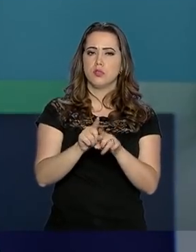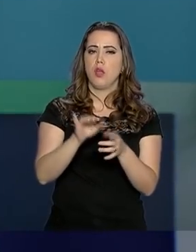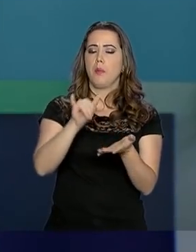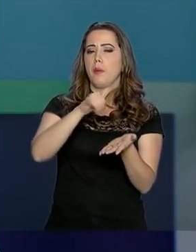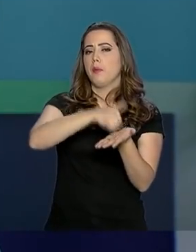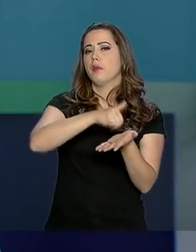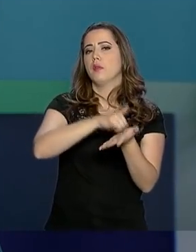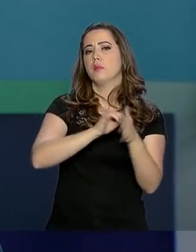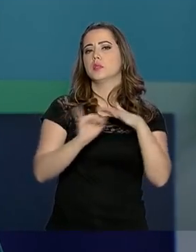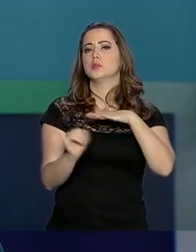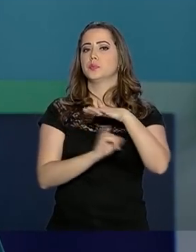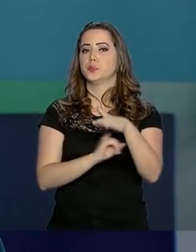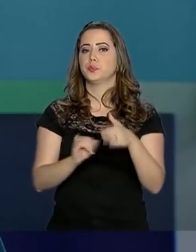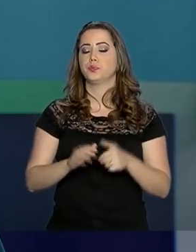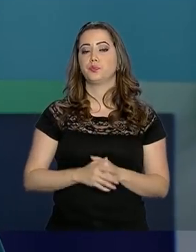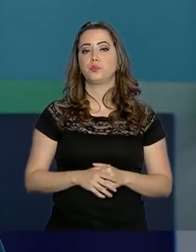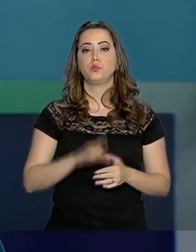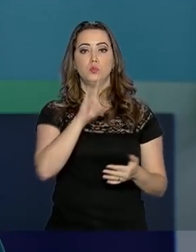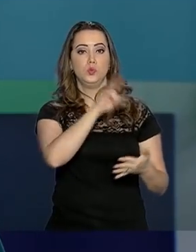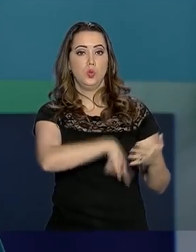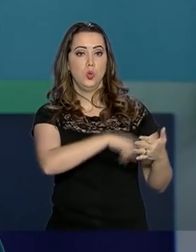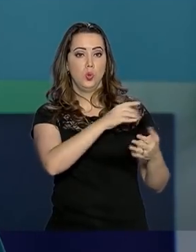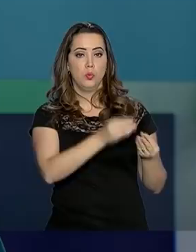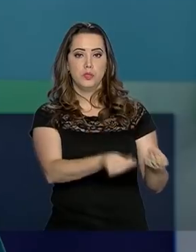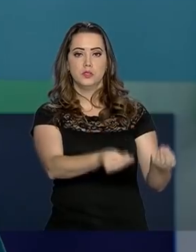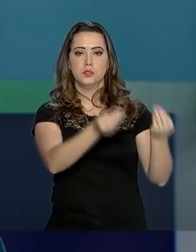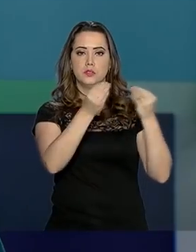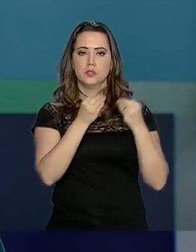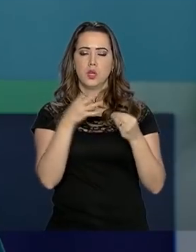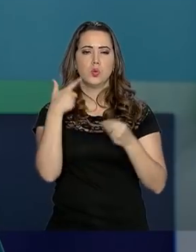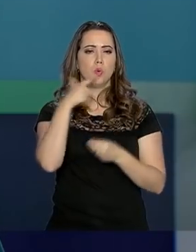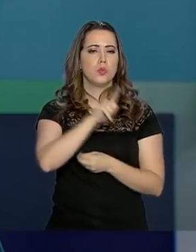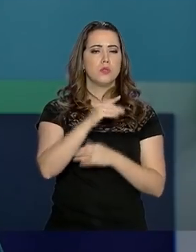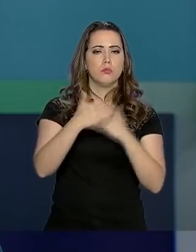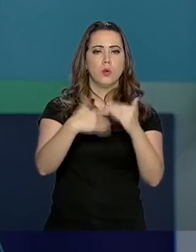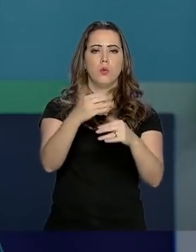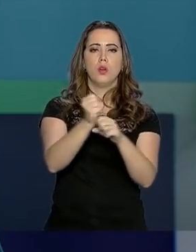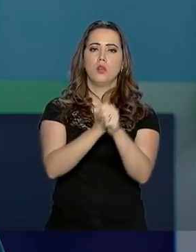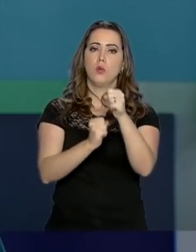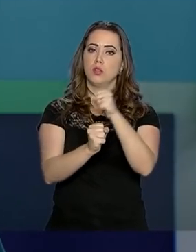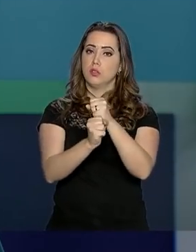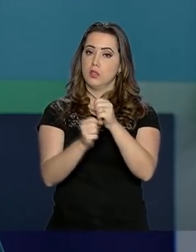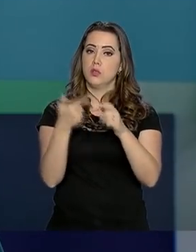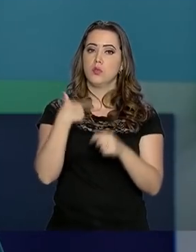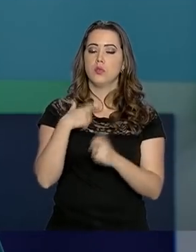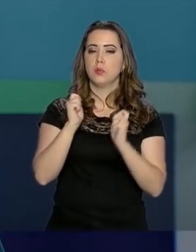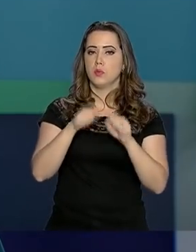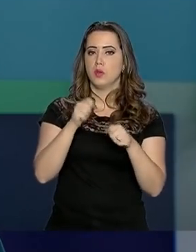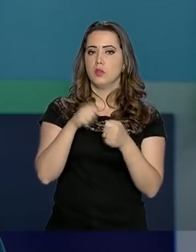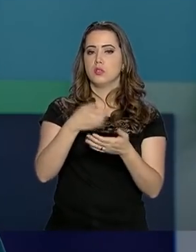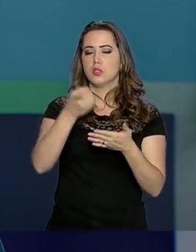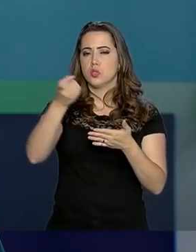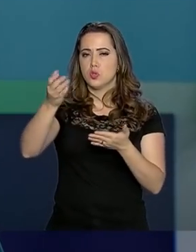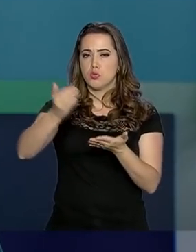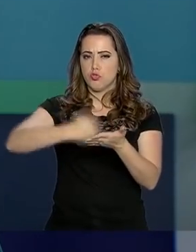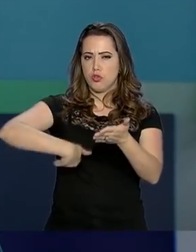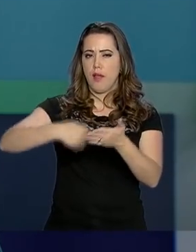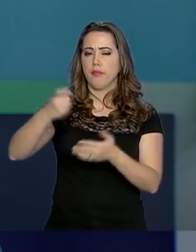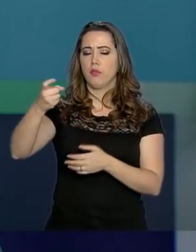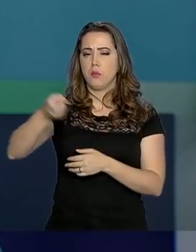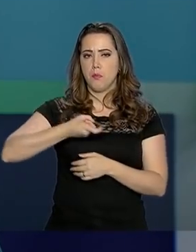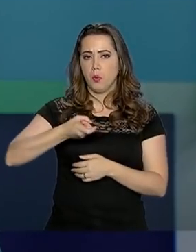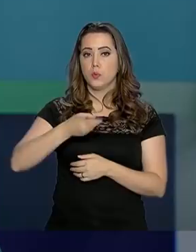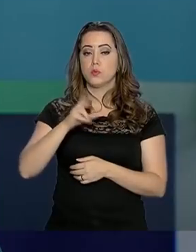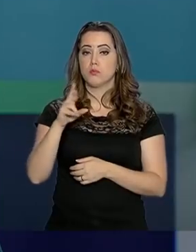aplicativo da instituição. O documento traz os ganhos ao longo do ano anterior e aqueles que podem ser tributados